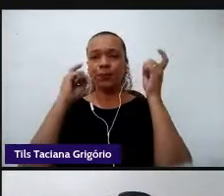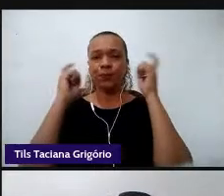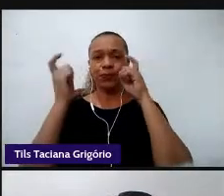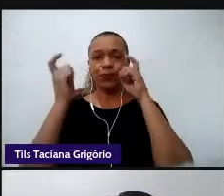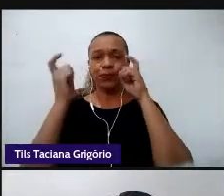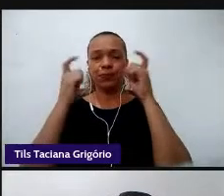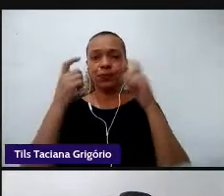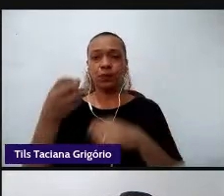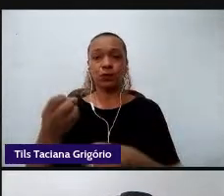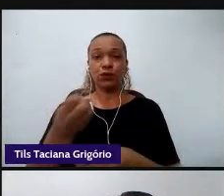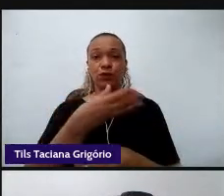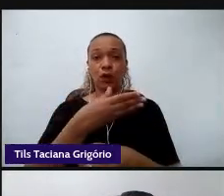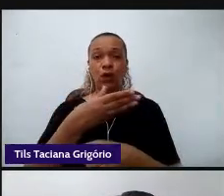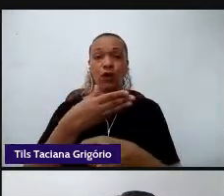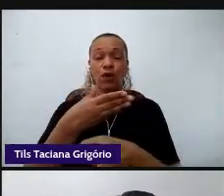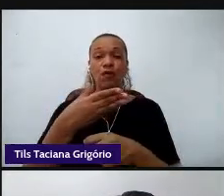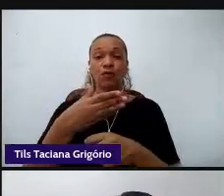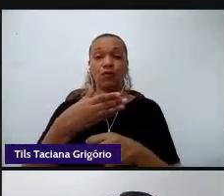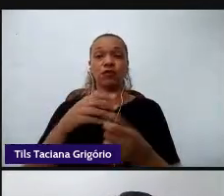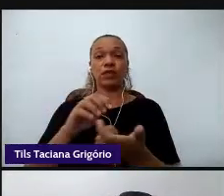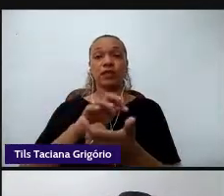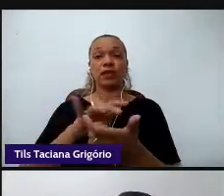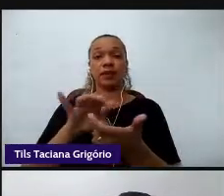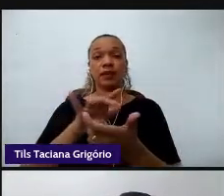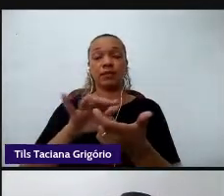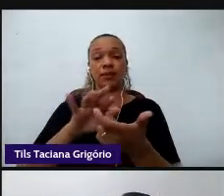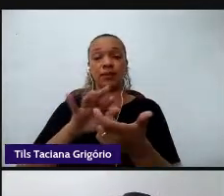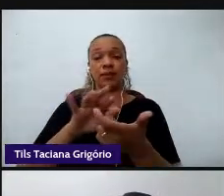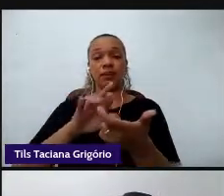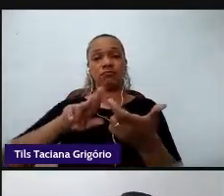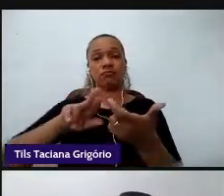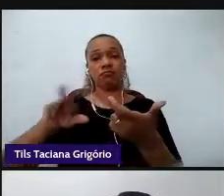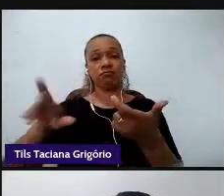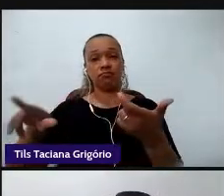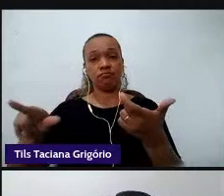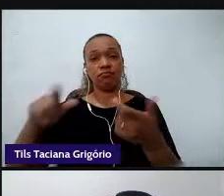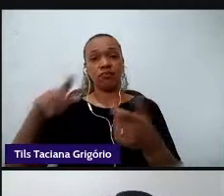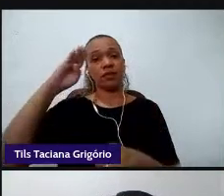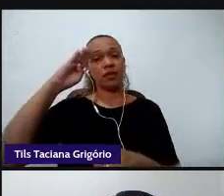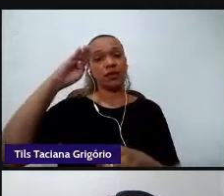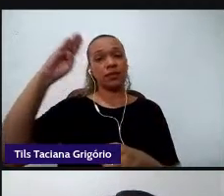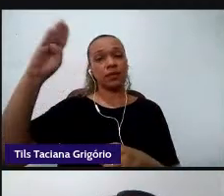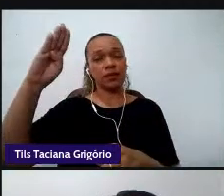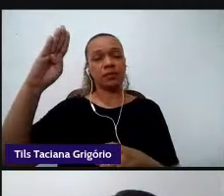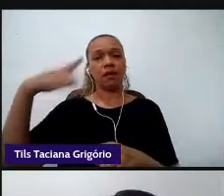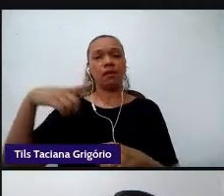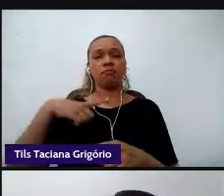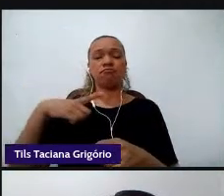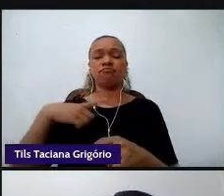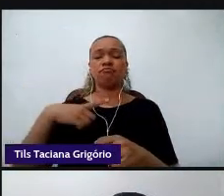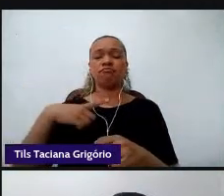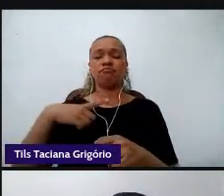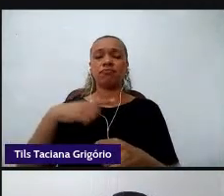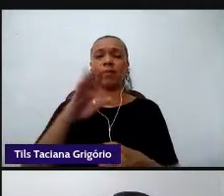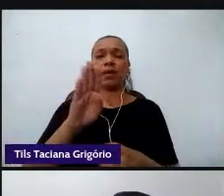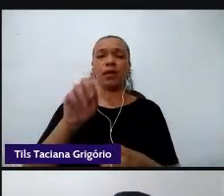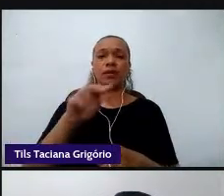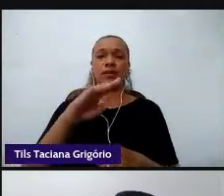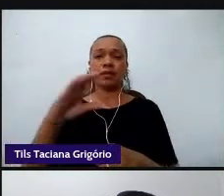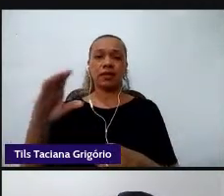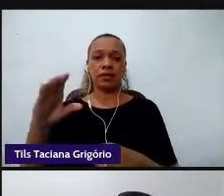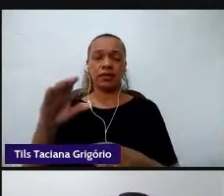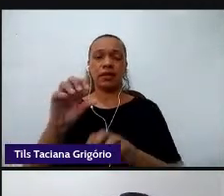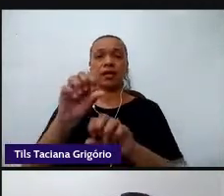multiletramentos e o ensino de língua portuguesa, as principais proposições da BNCC de ensino médio. Então, não é